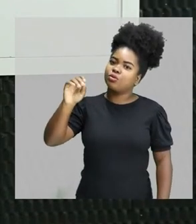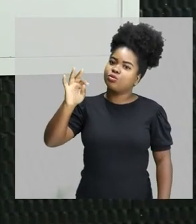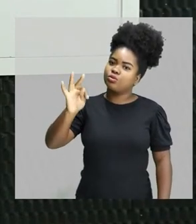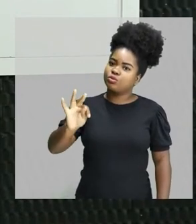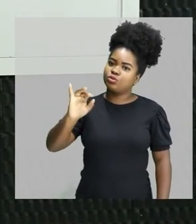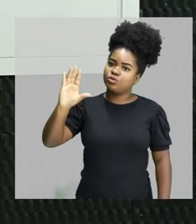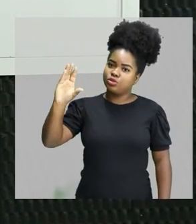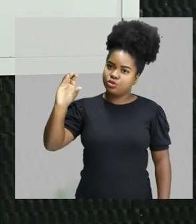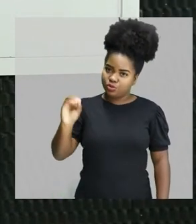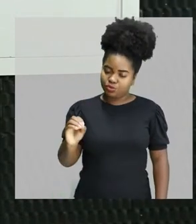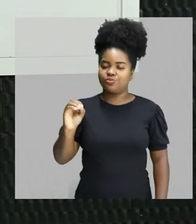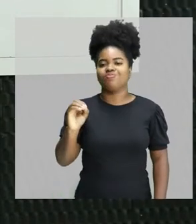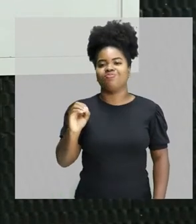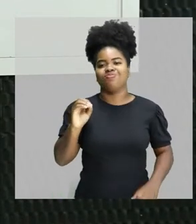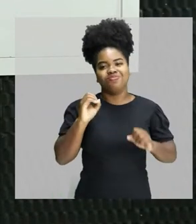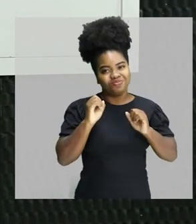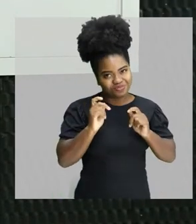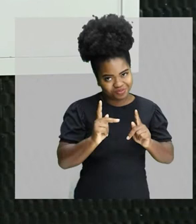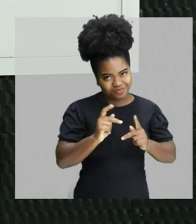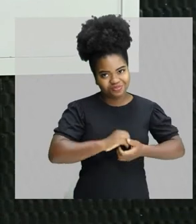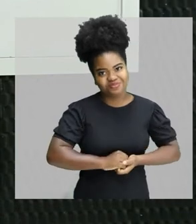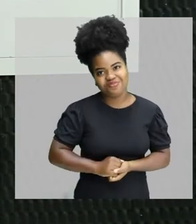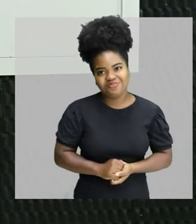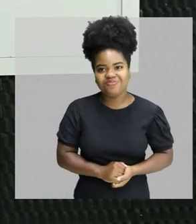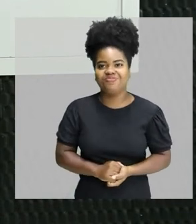aulas. Então, vai ter uma aula que nós iremos falar aqui sobre